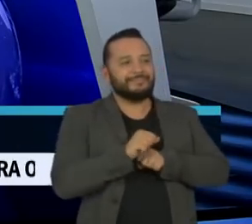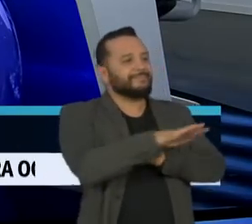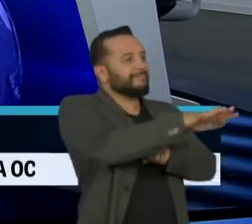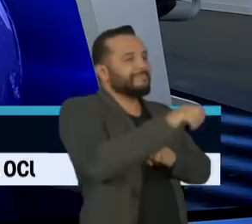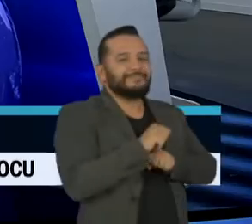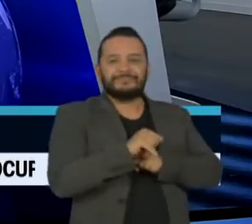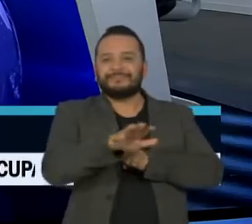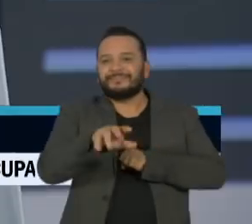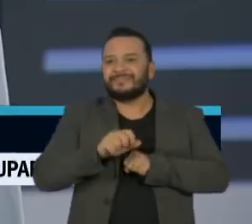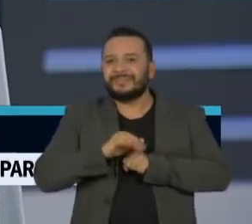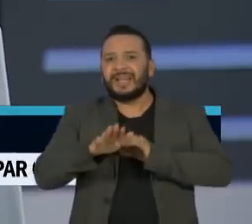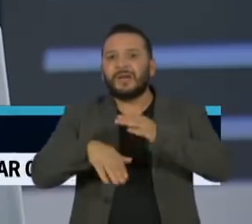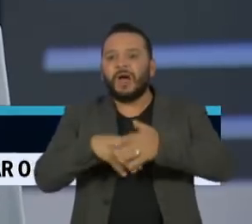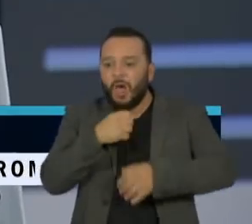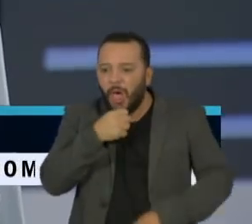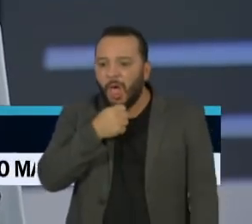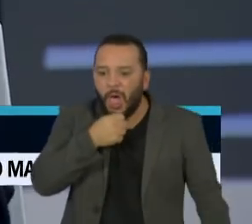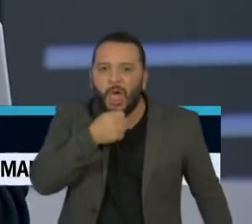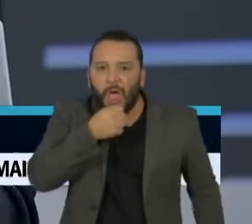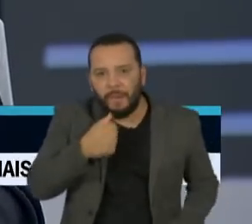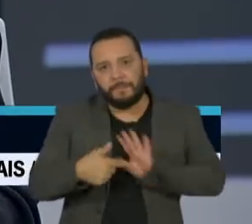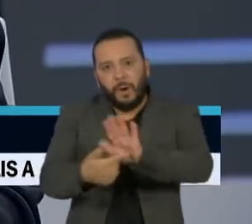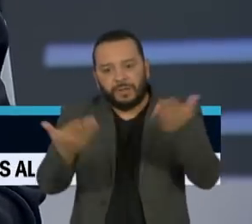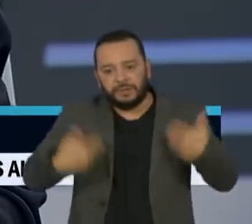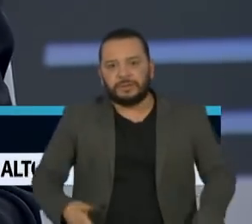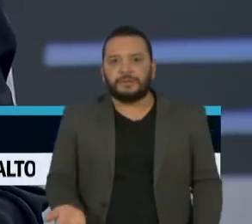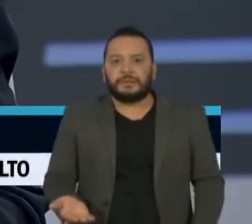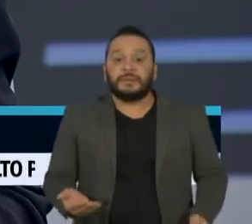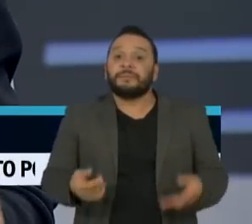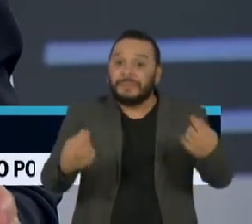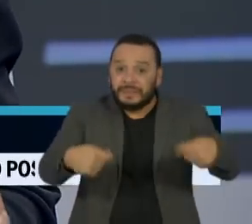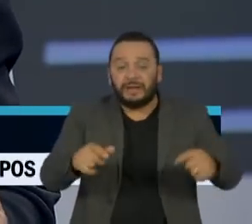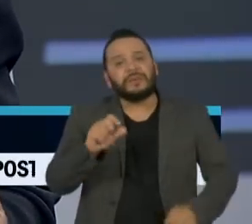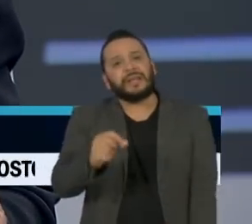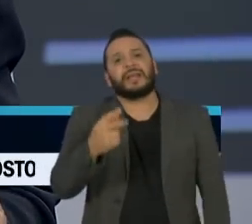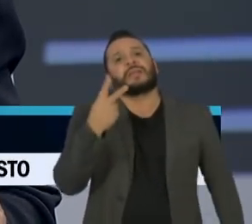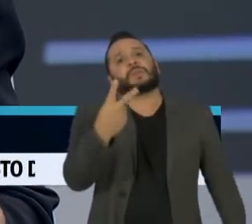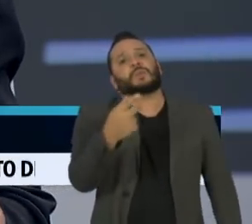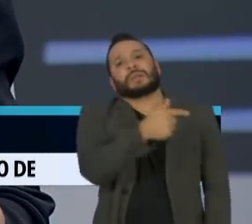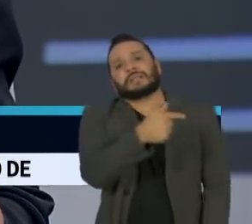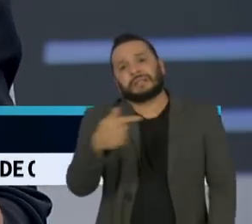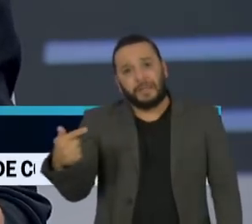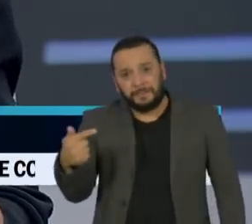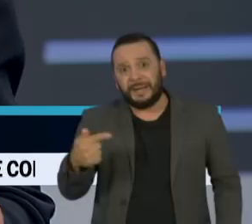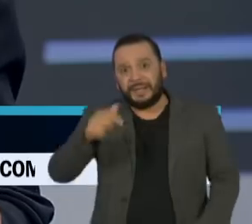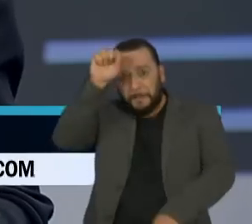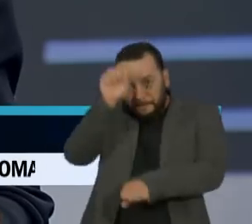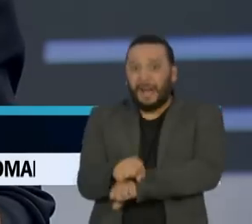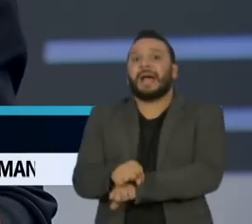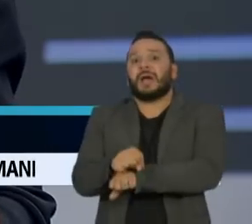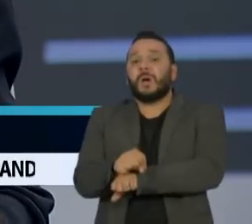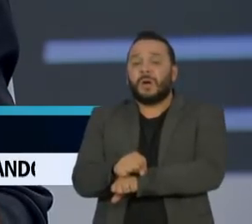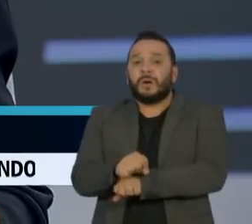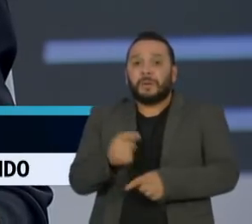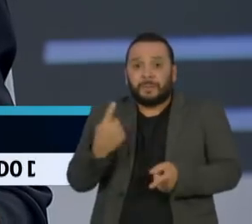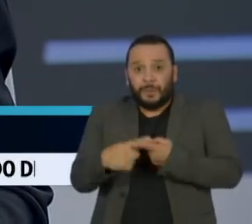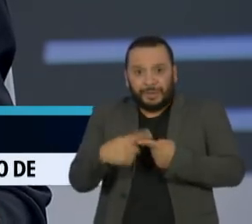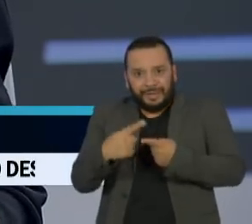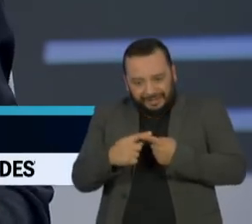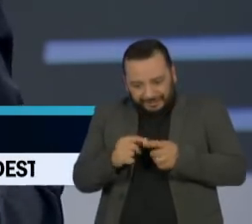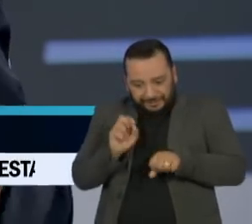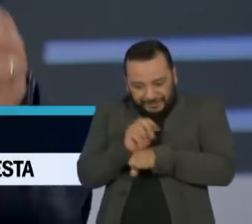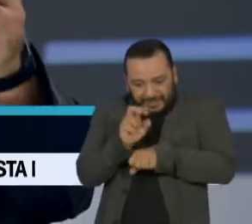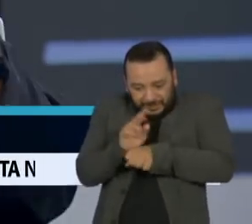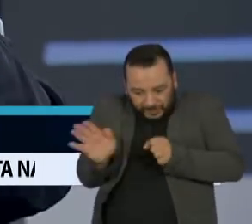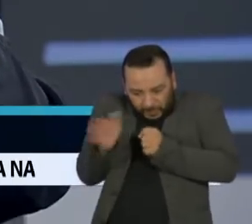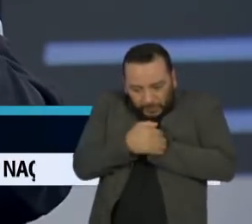isso que o melhor seria que a gente tivesse pelo menos duas semanas de uma certa imobilidade, porque o tempo de incubação máximo é duas semanas.